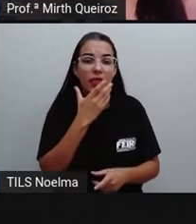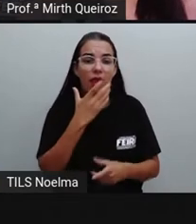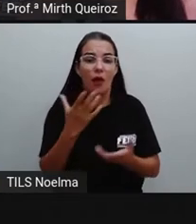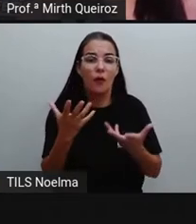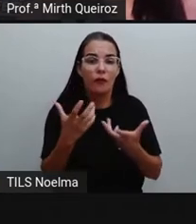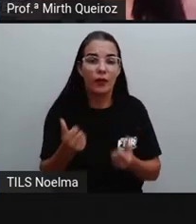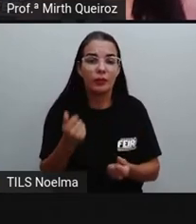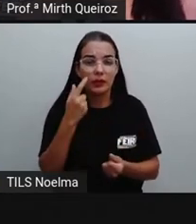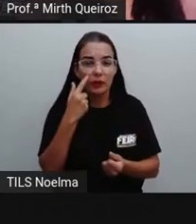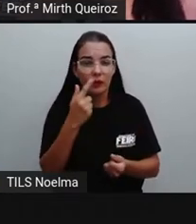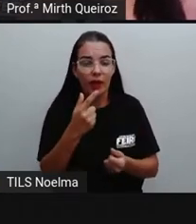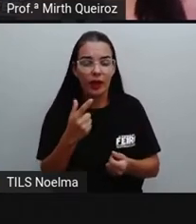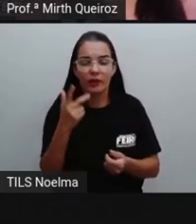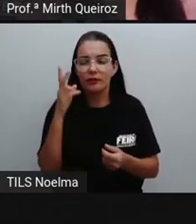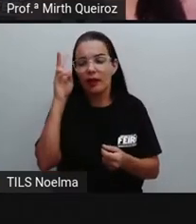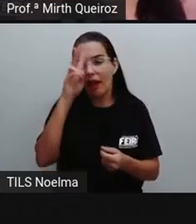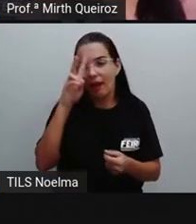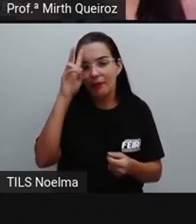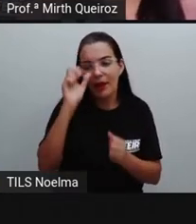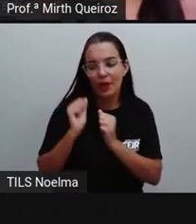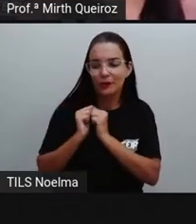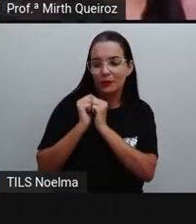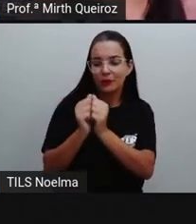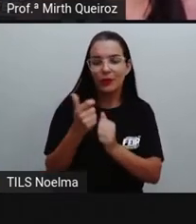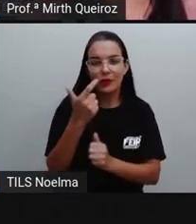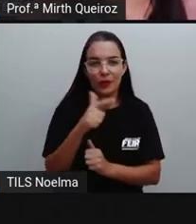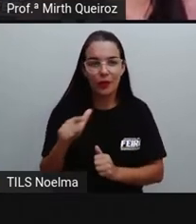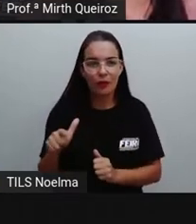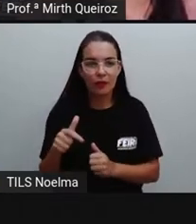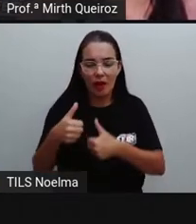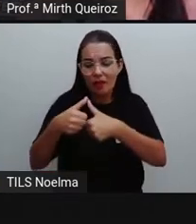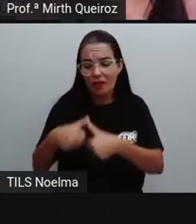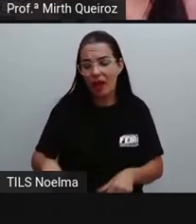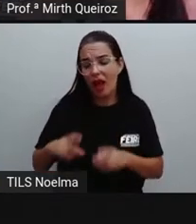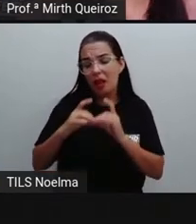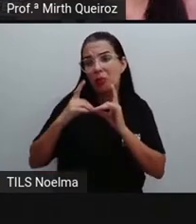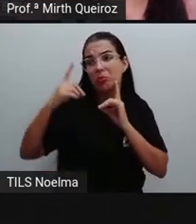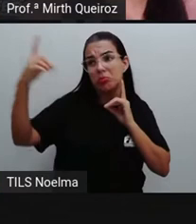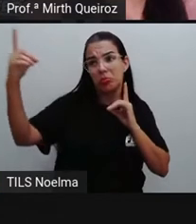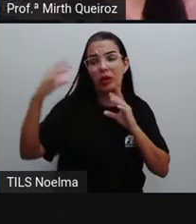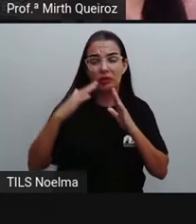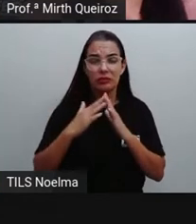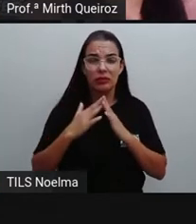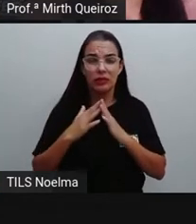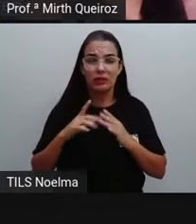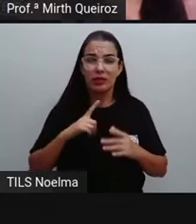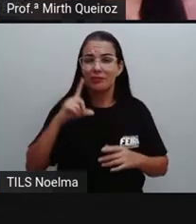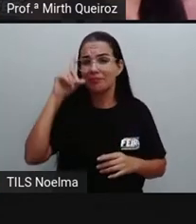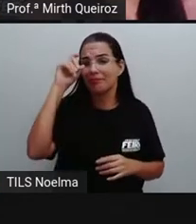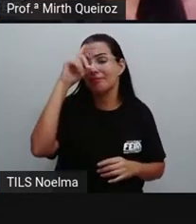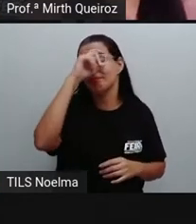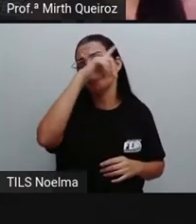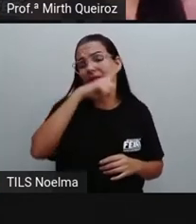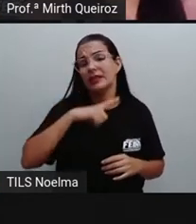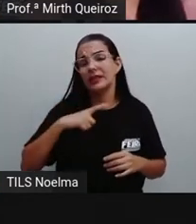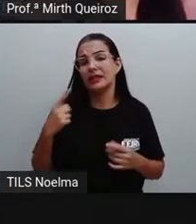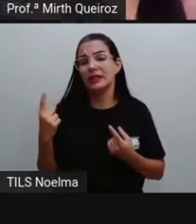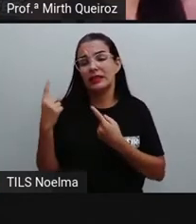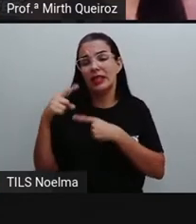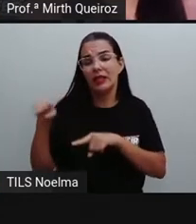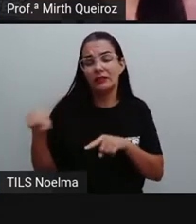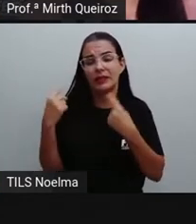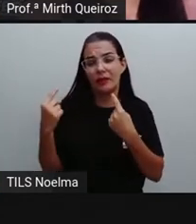relembrar os velhos tempos. Estar longe de casa tem sido um grande desafio e só mesmo a